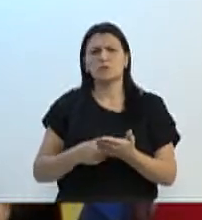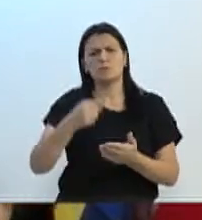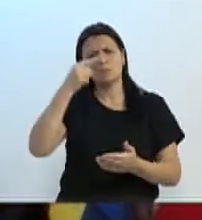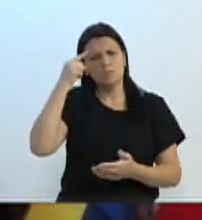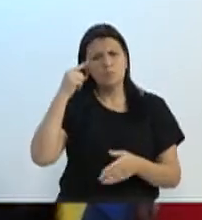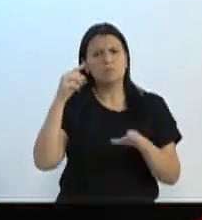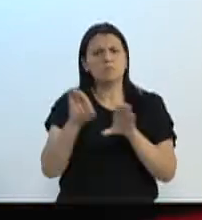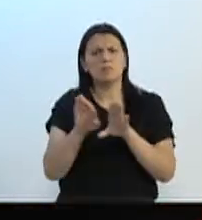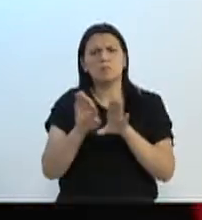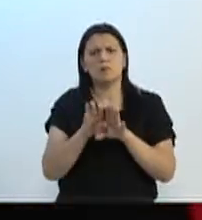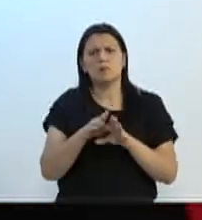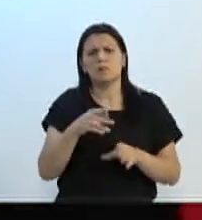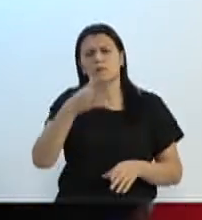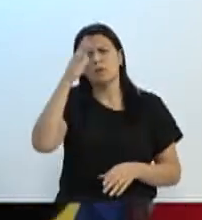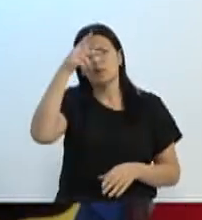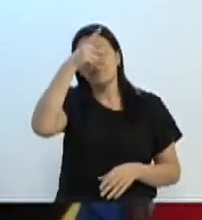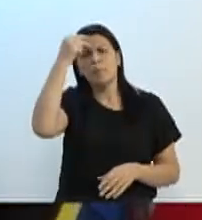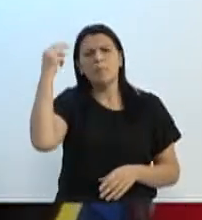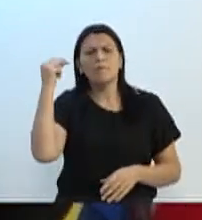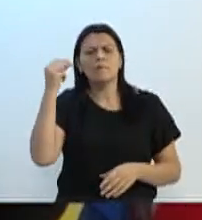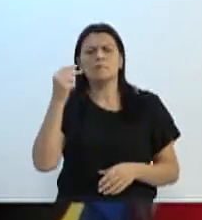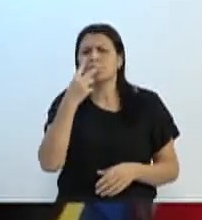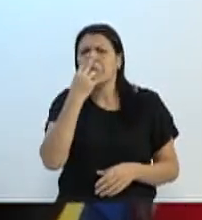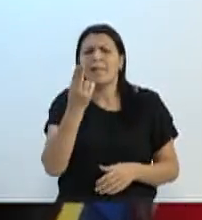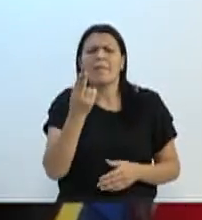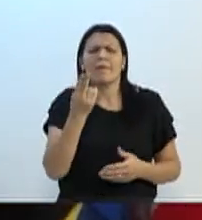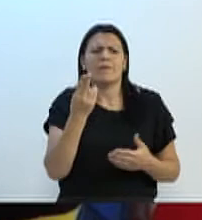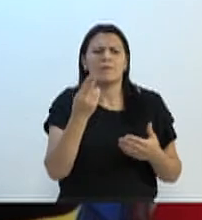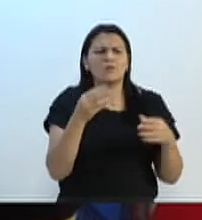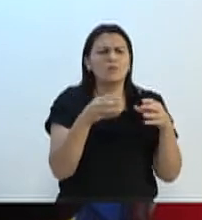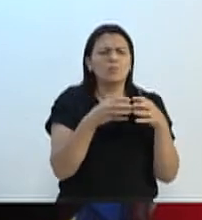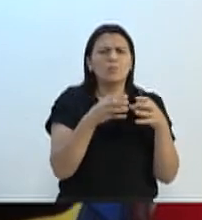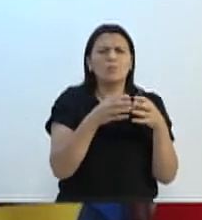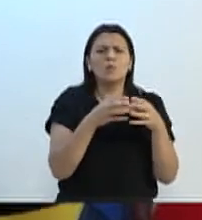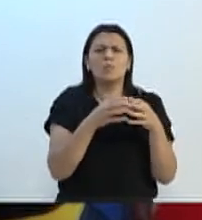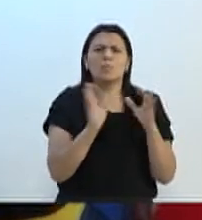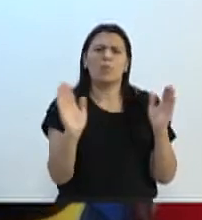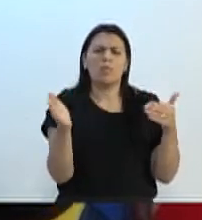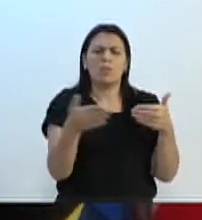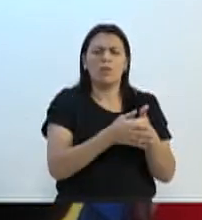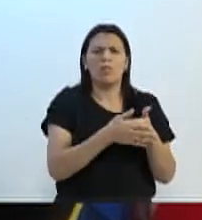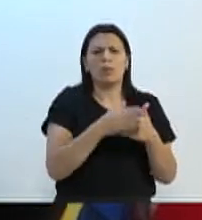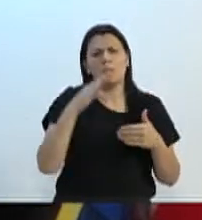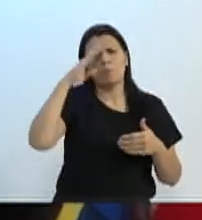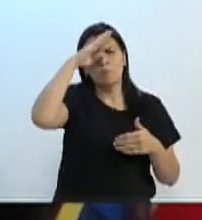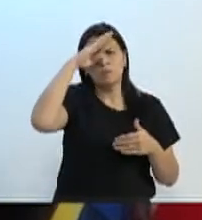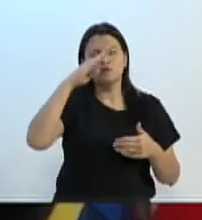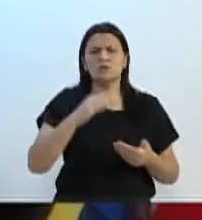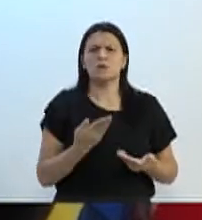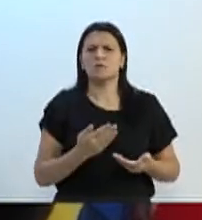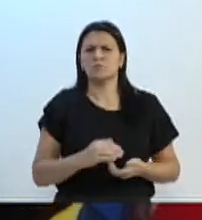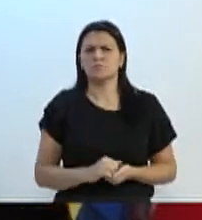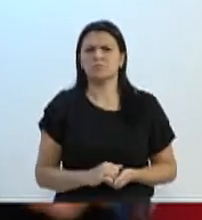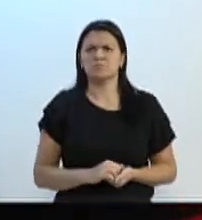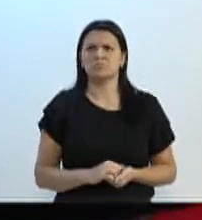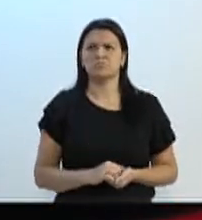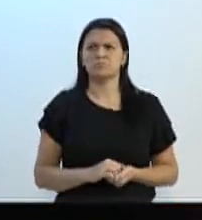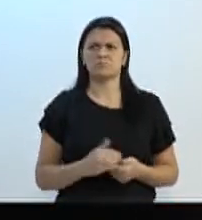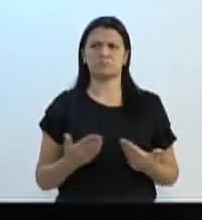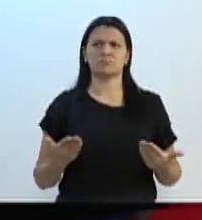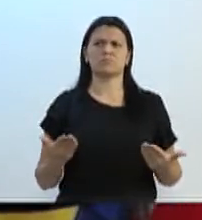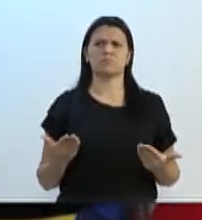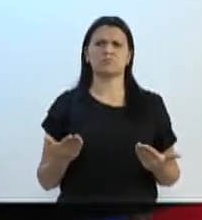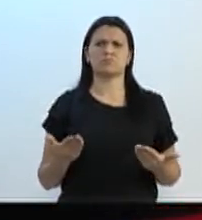parece que não está tendo prestígio, ele não parece que não está naquele grupo que eles falam, entre aspas, fechado com o Bolsonaro, está fora. O cara estava aí